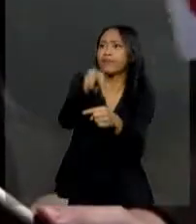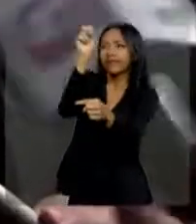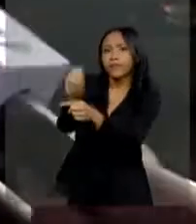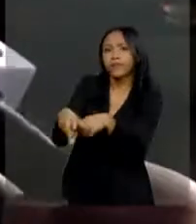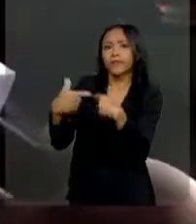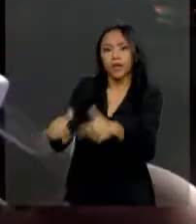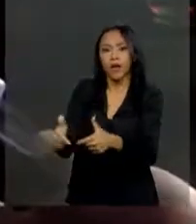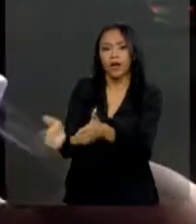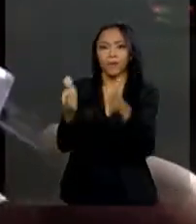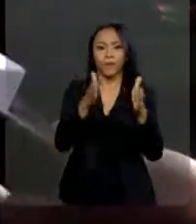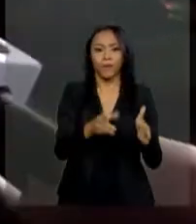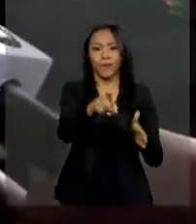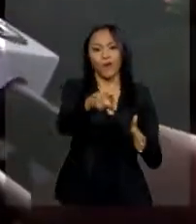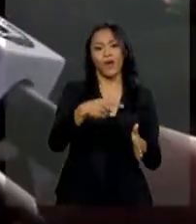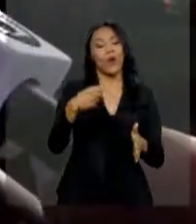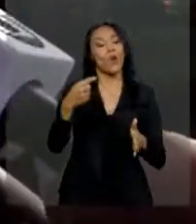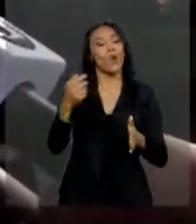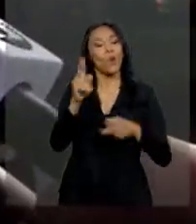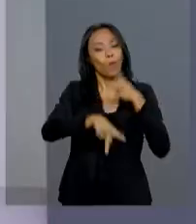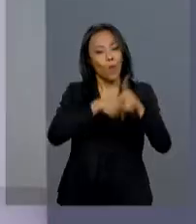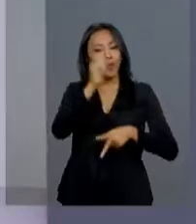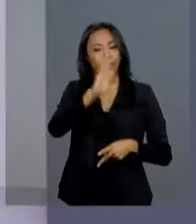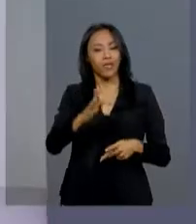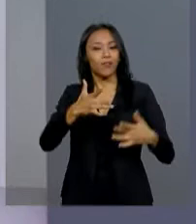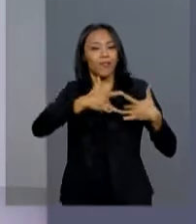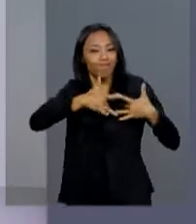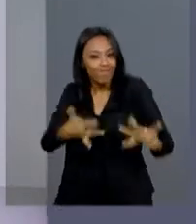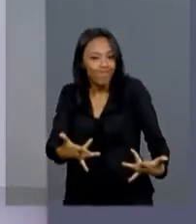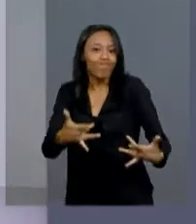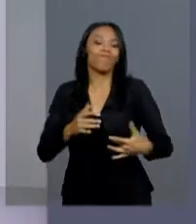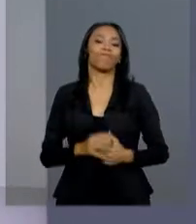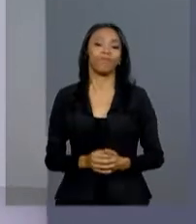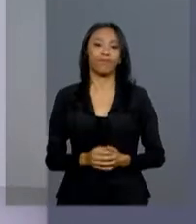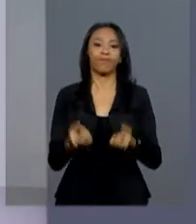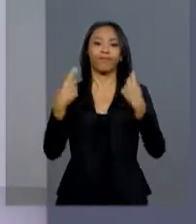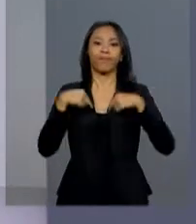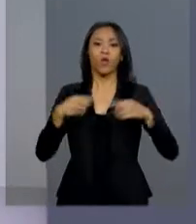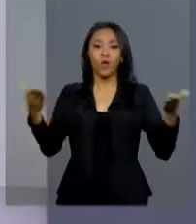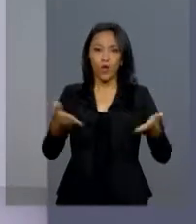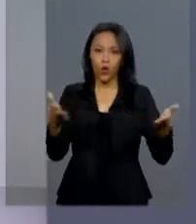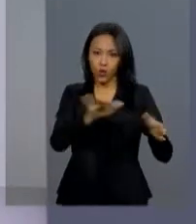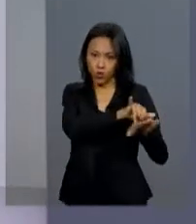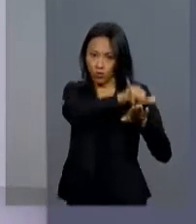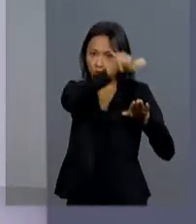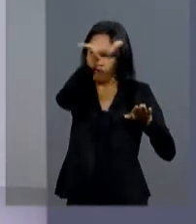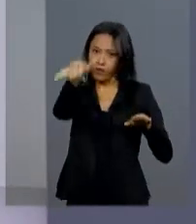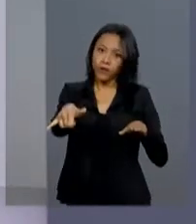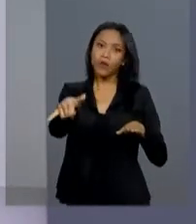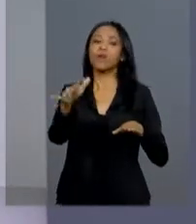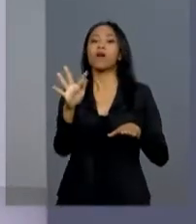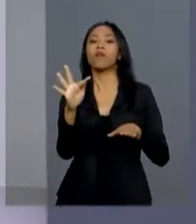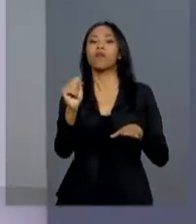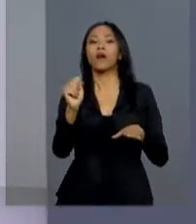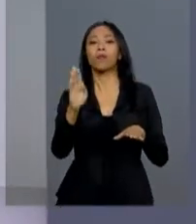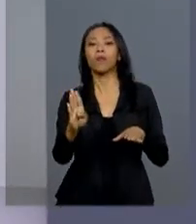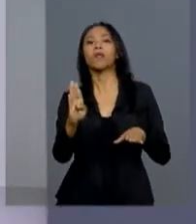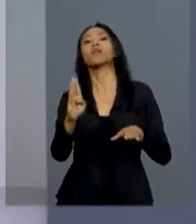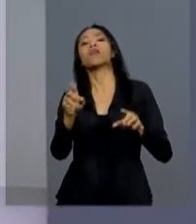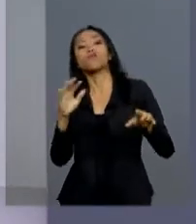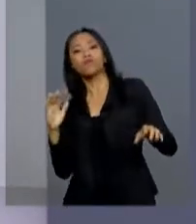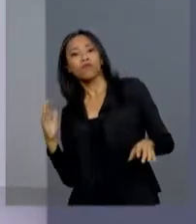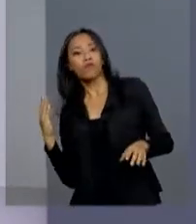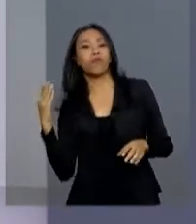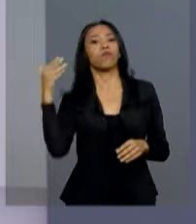brasileiro é bem solidário. E hoje, um avião da Força Aérea Brasileira decolou em direção a Pacaraima, em